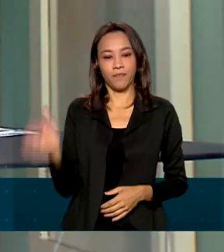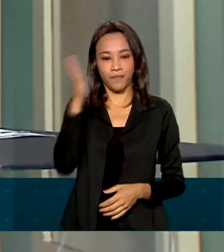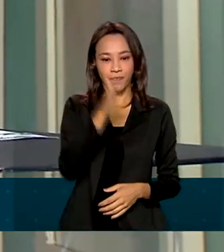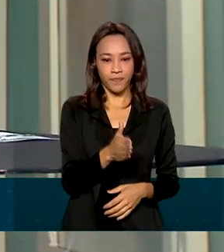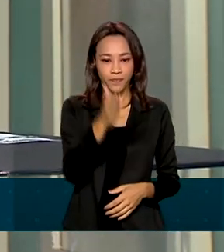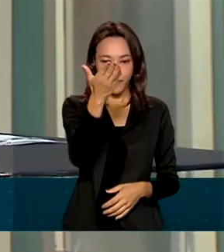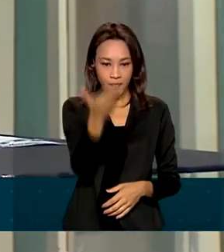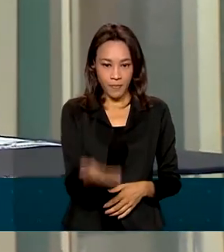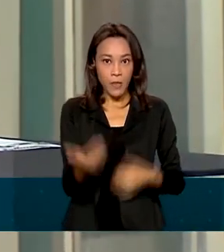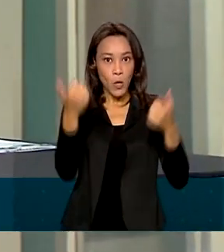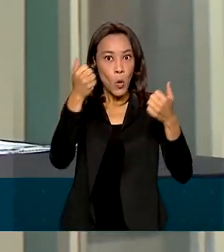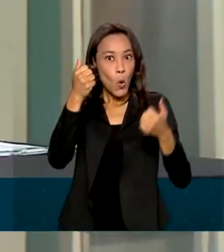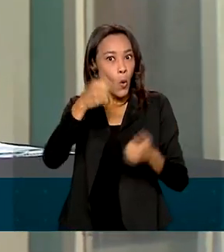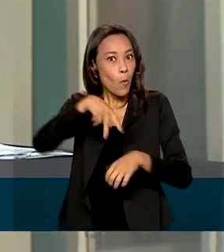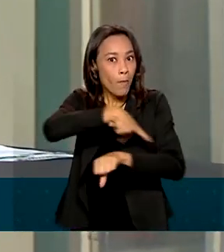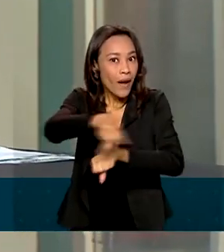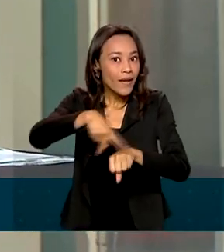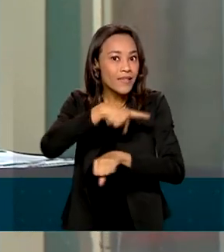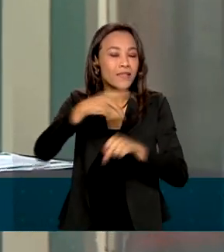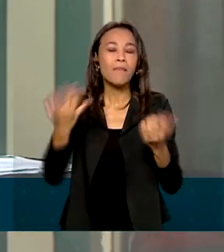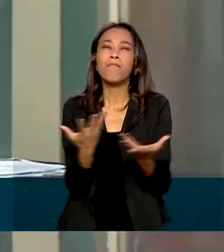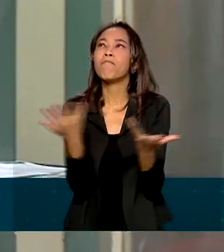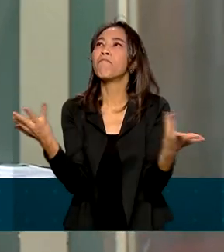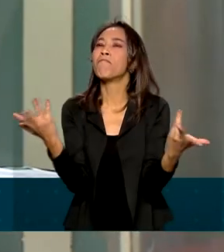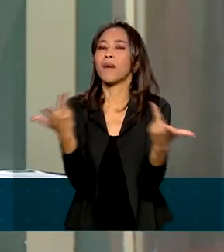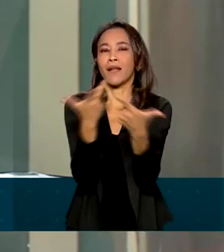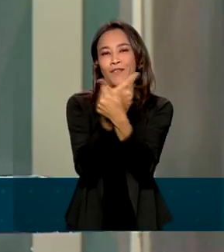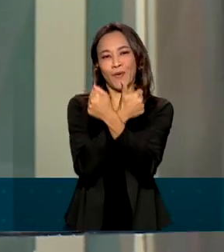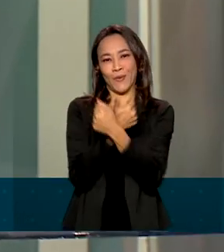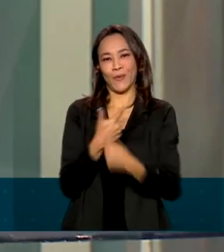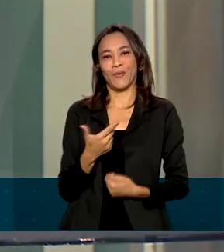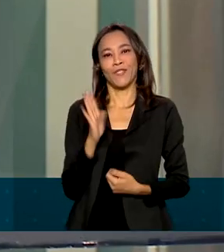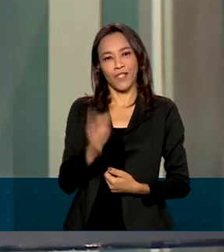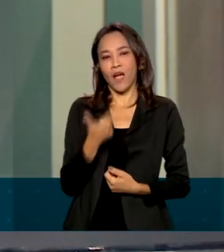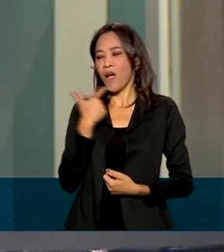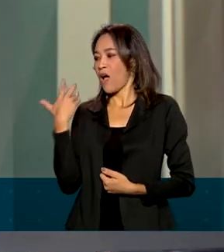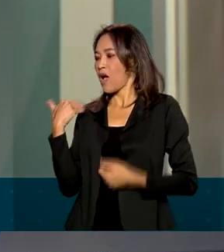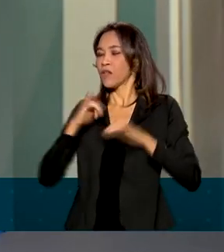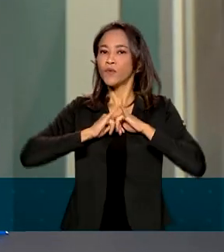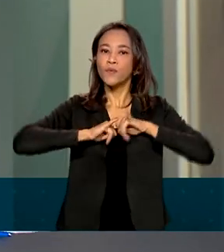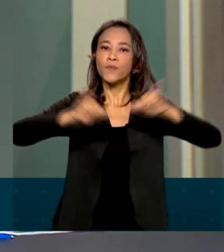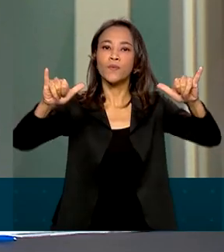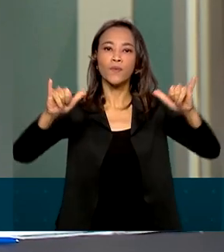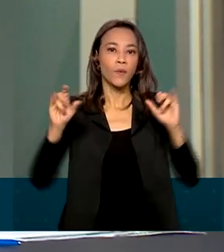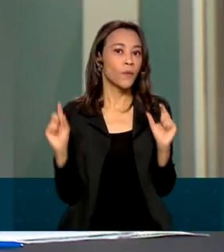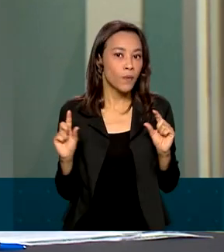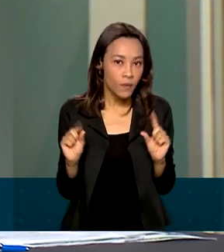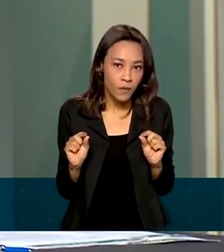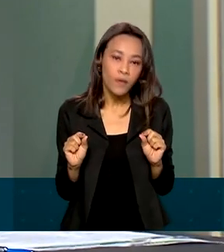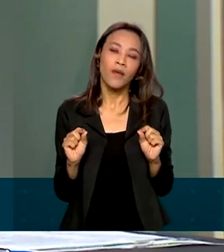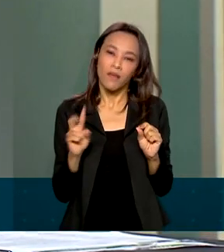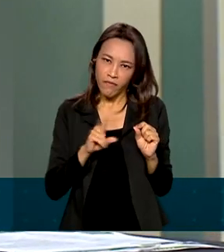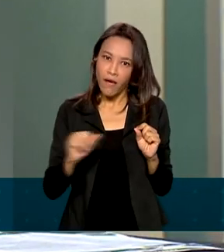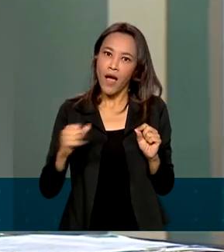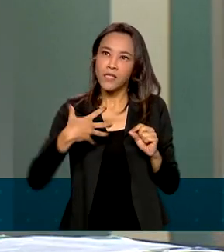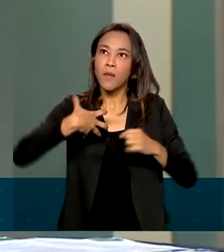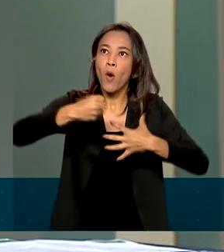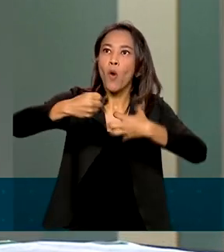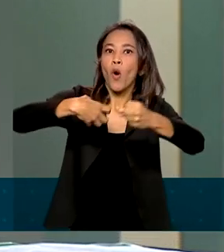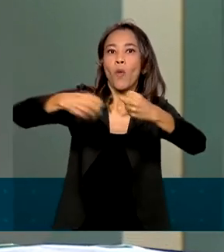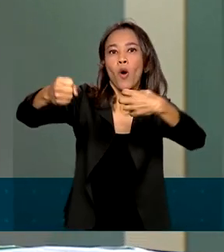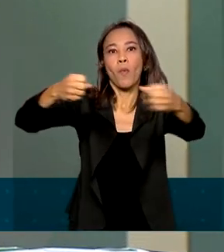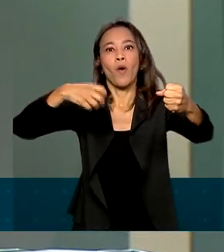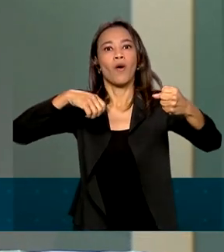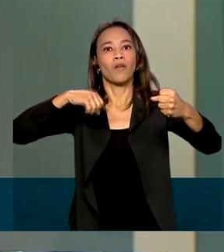gente é um país maravilhoso. Lançamos essa campanha agora, que vai ser uma tendência no mundo pós